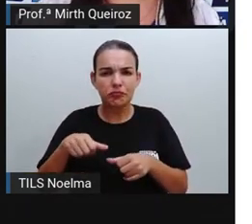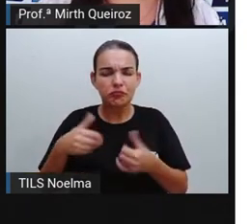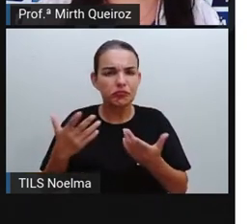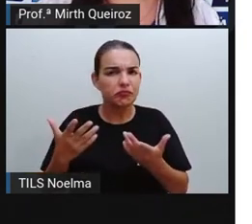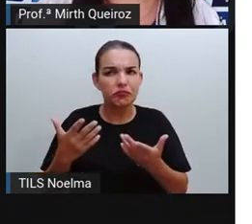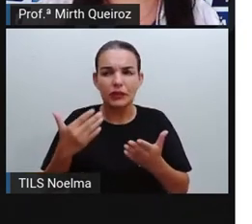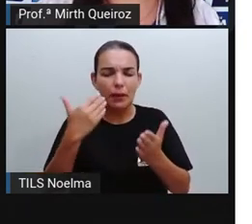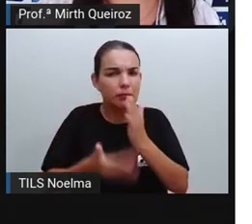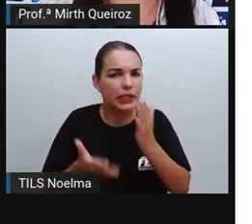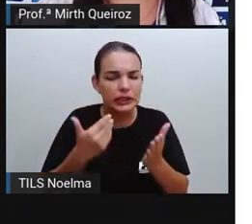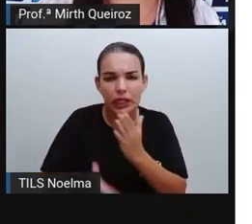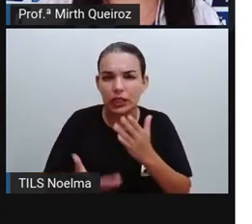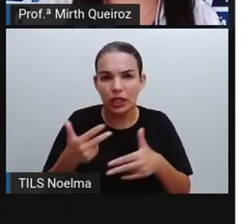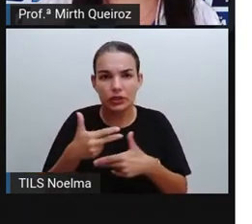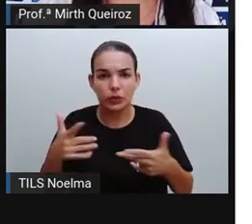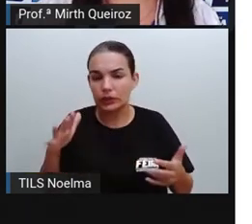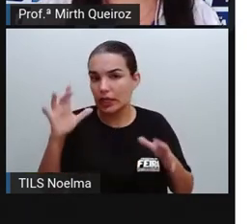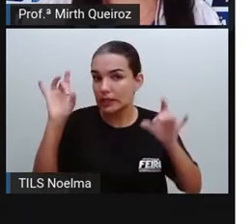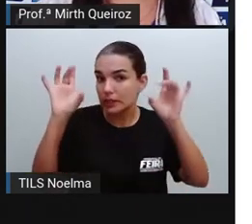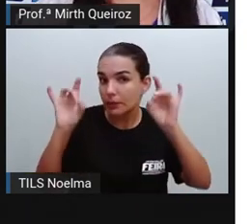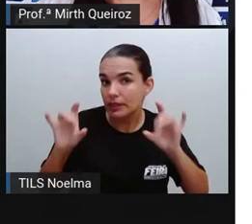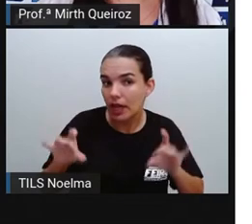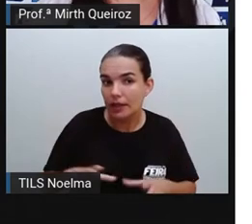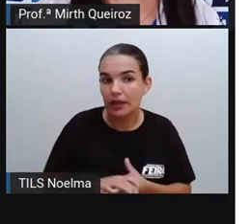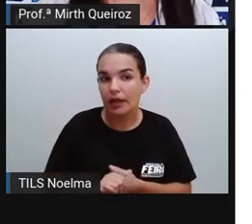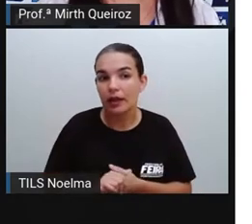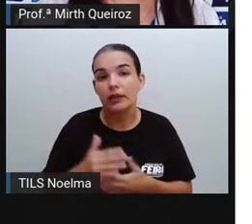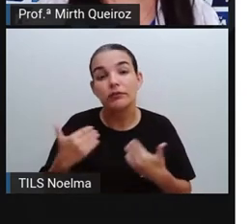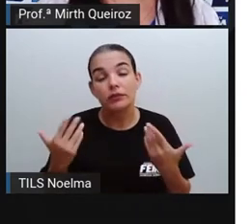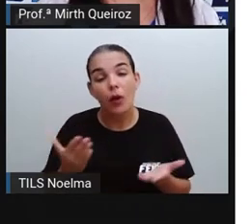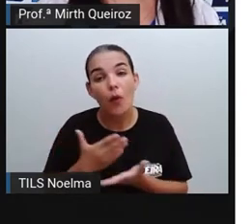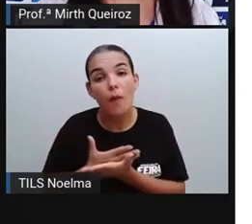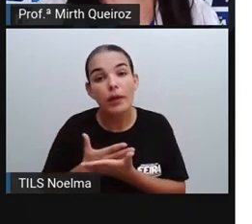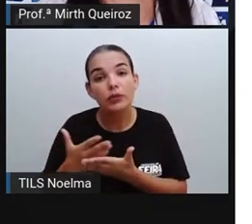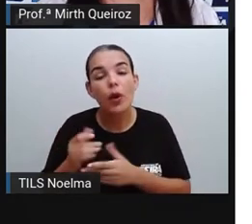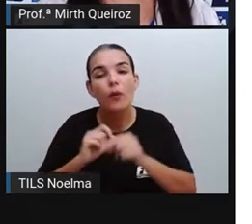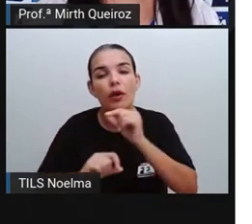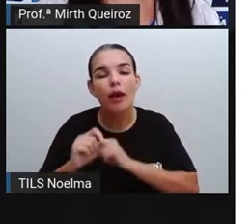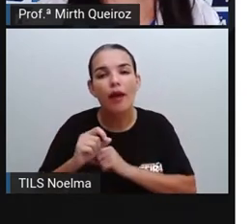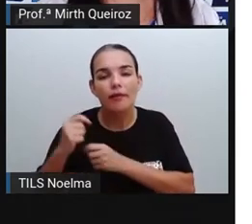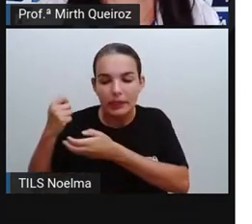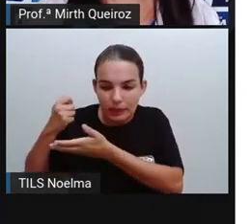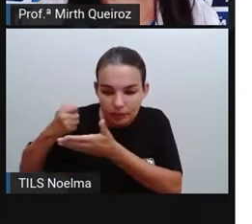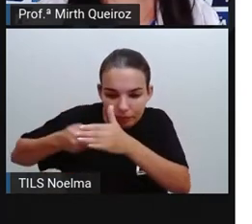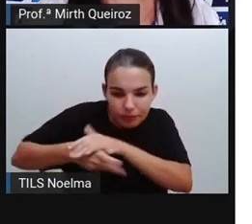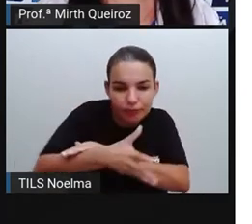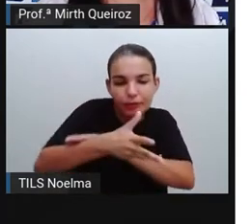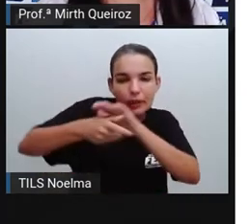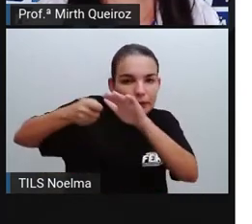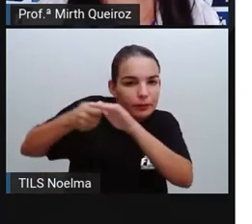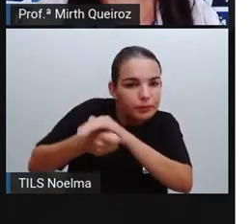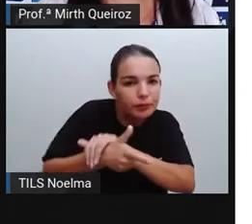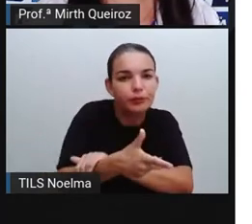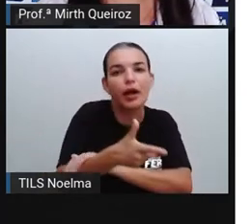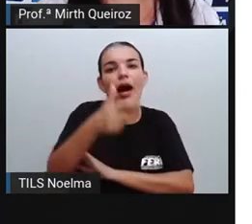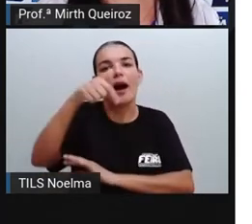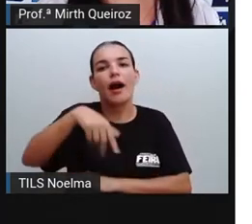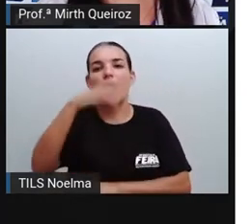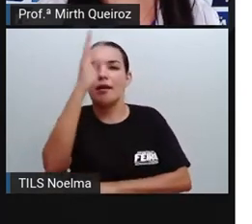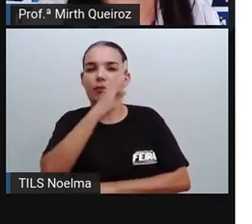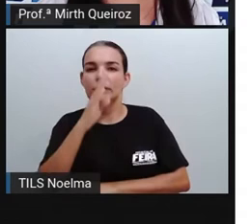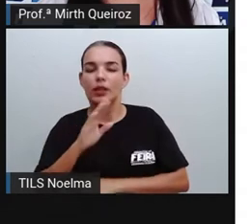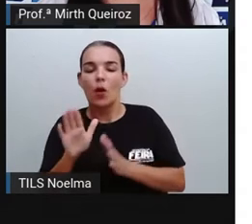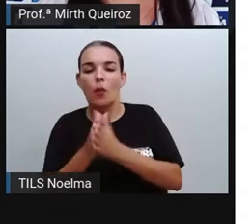a essas especiarias, né? Começou-se a investir no Brasil, foi quando dividiu as capitanias hereditárias,